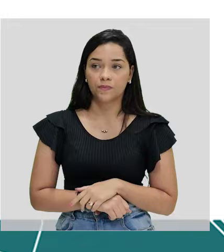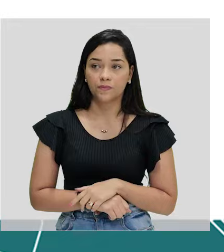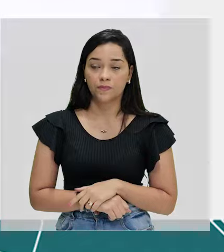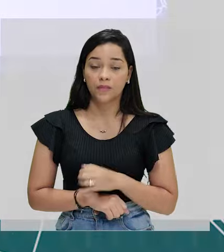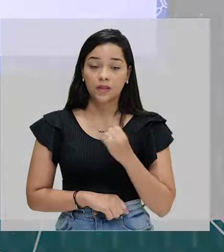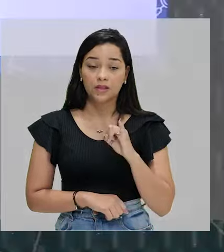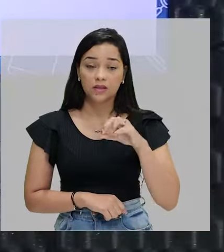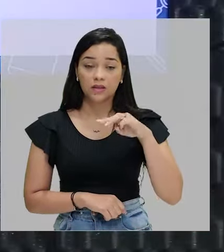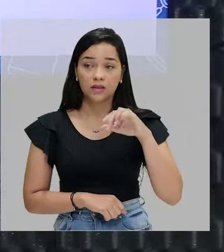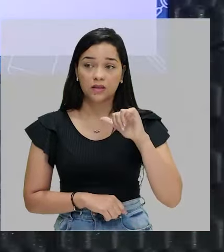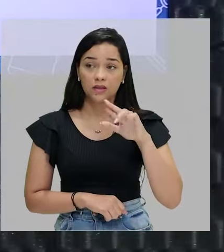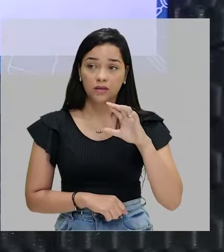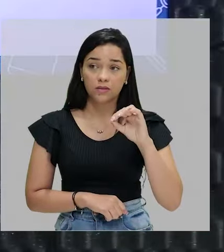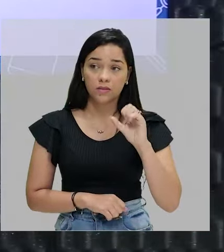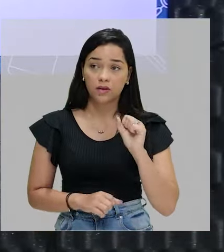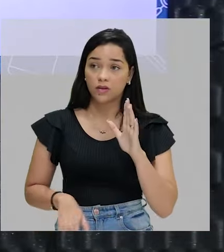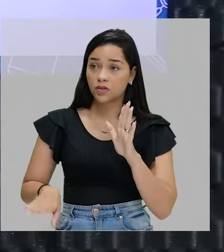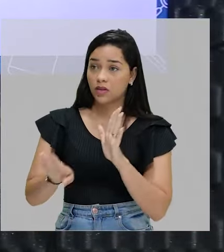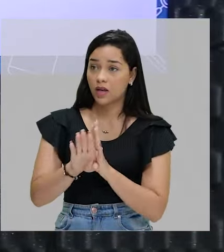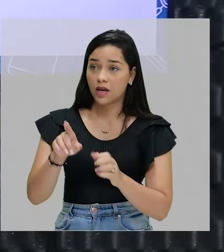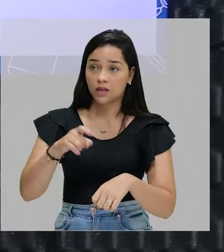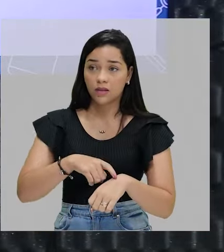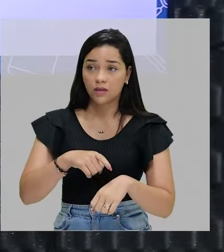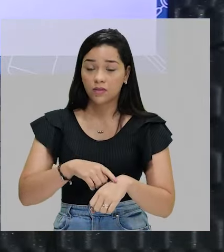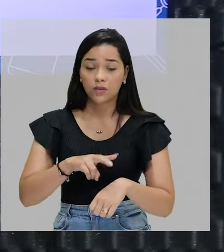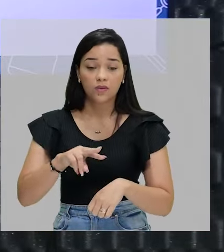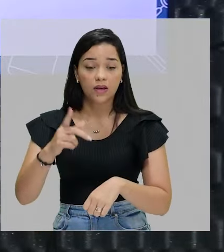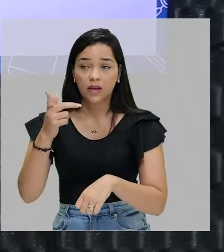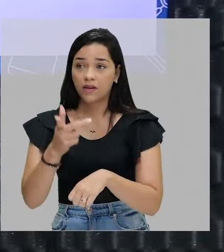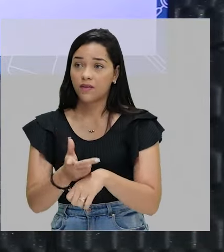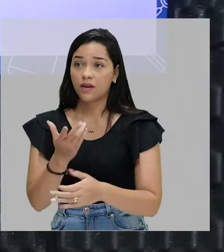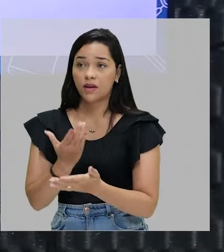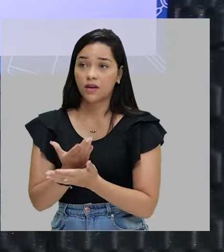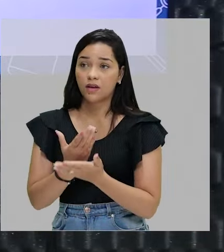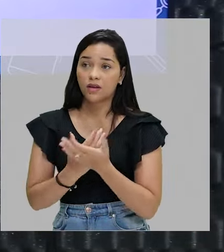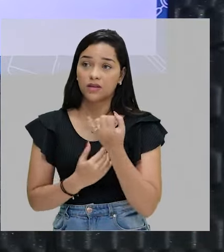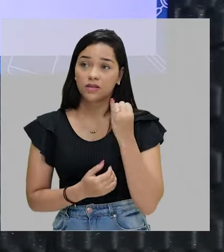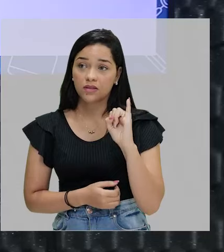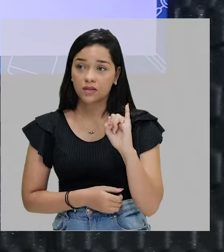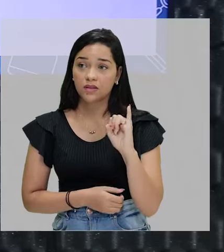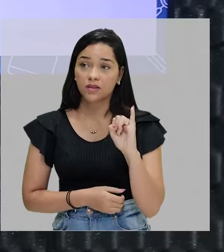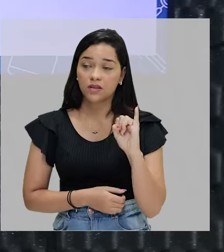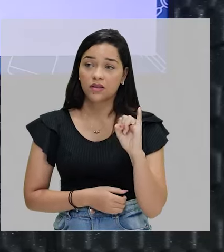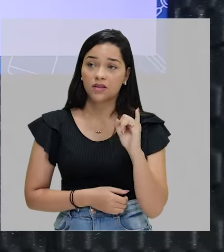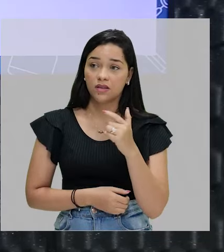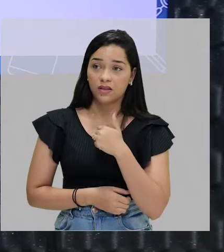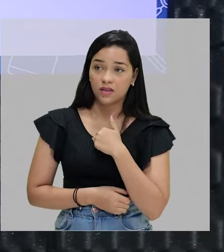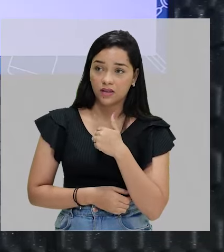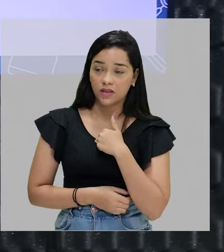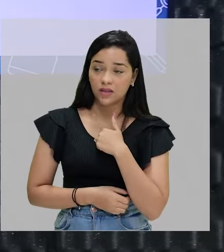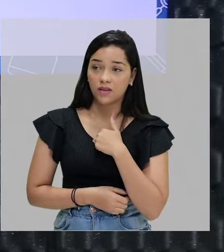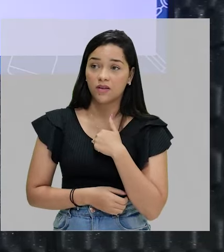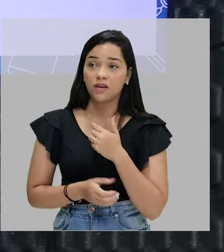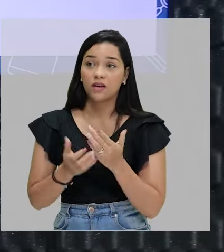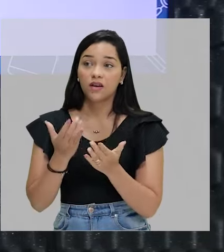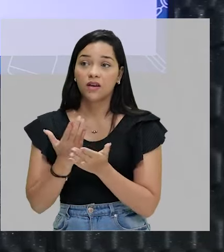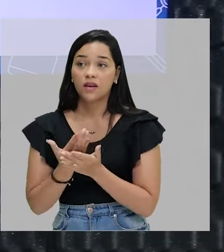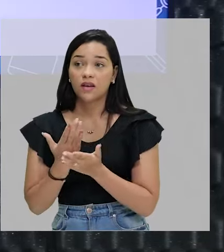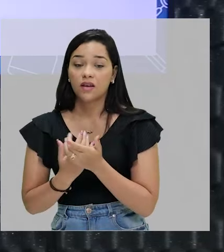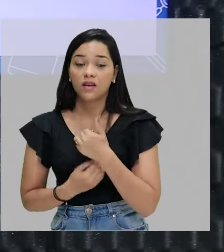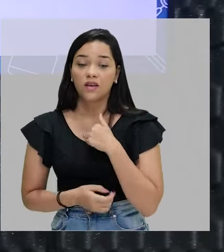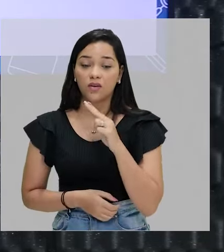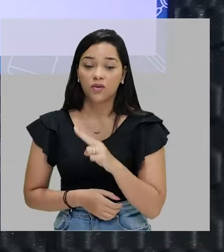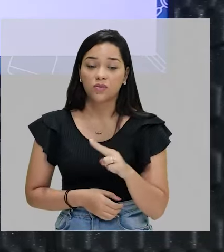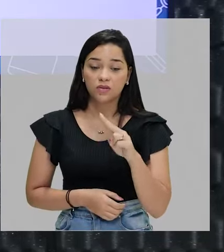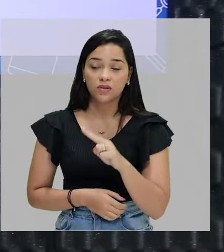Se Marcos Domini, se não chegar a tempo, ele não gravará a aula. Então, eu digo, se ele não chegar a tempo. Então, eu estou usando